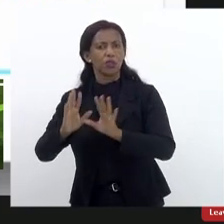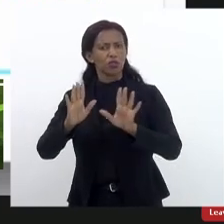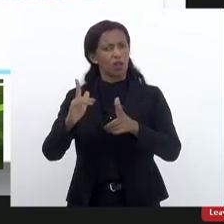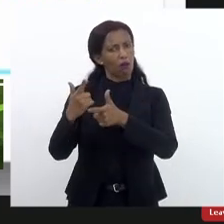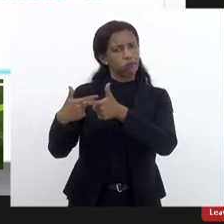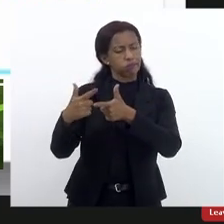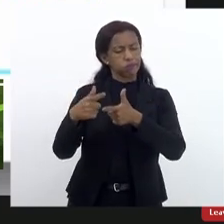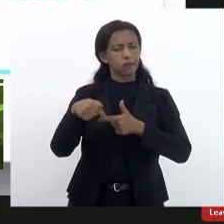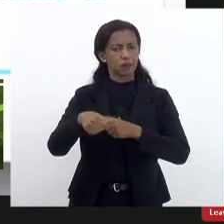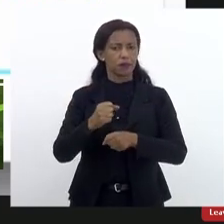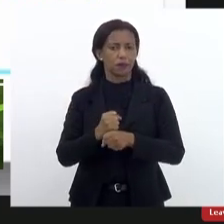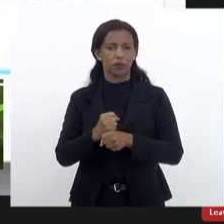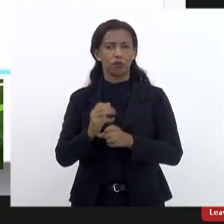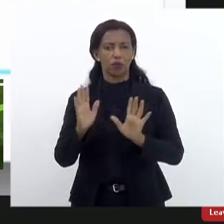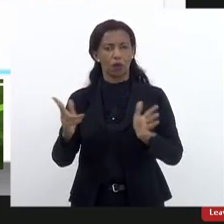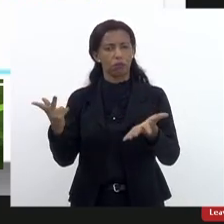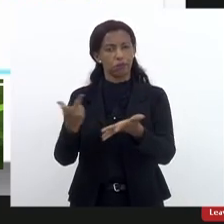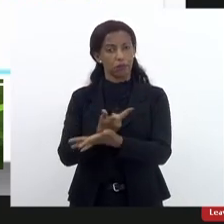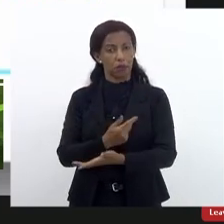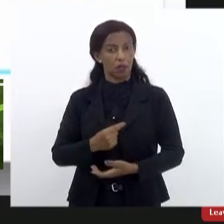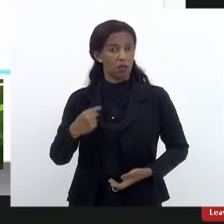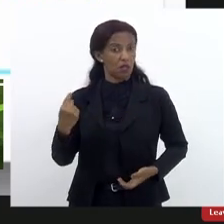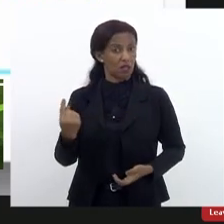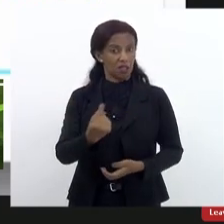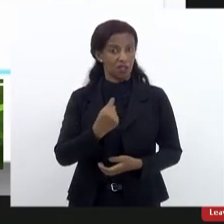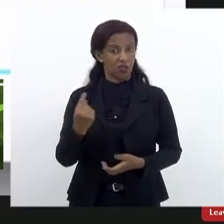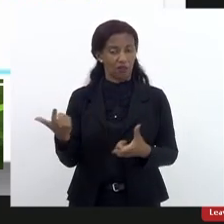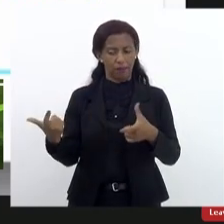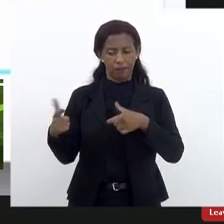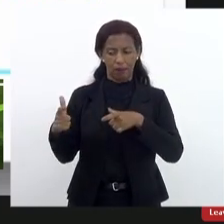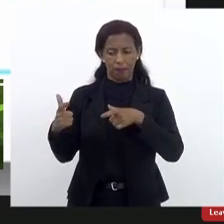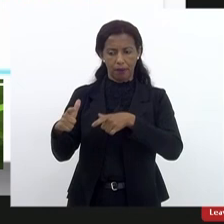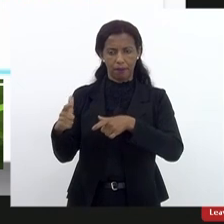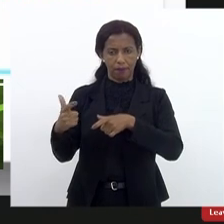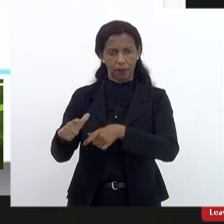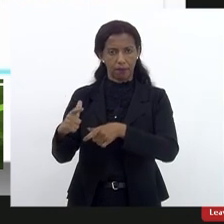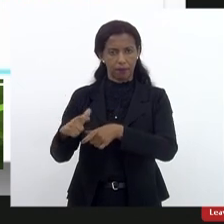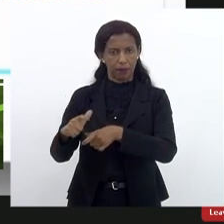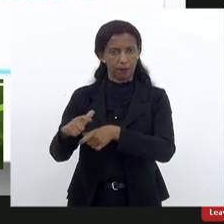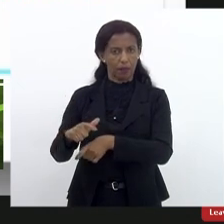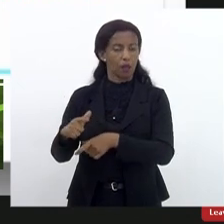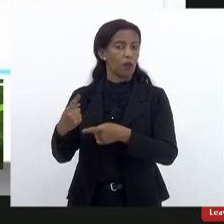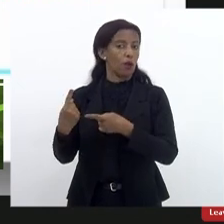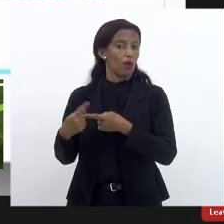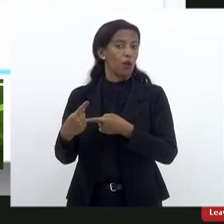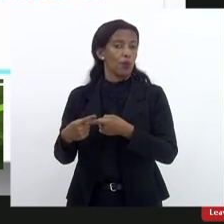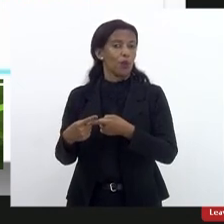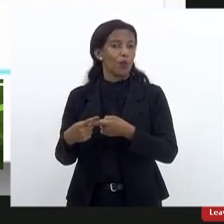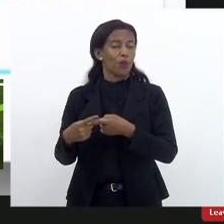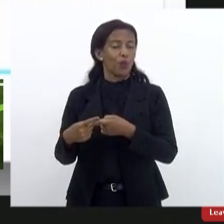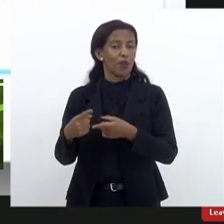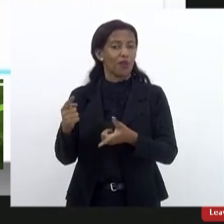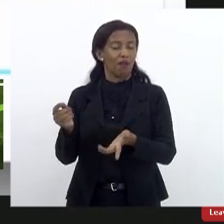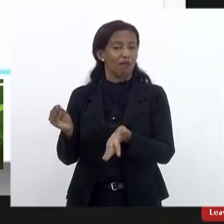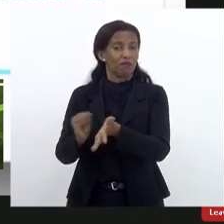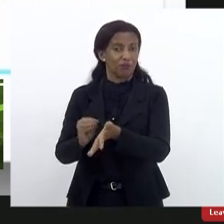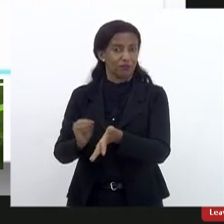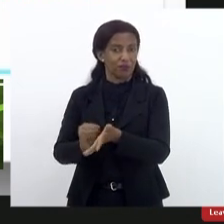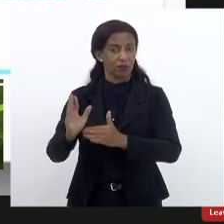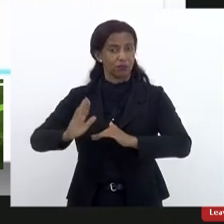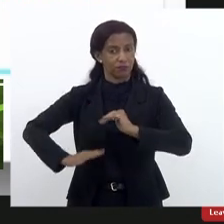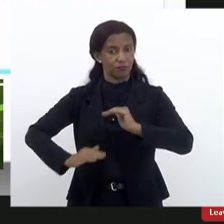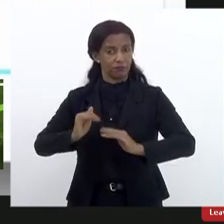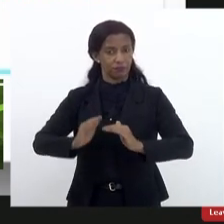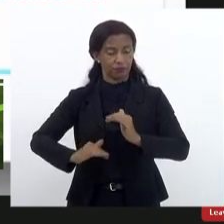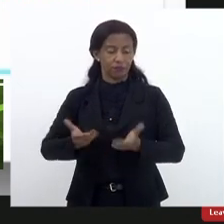esse ano assim, e nós ficamos com uma grande debilidade, porque temos um quadro muito diminuto. Então,